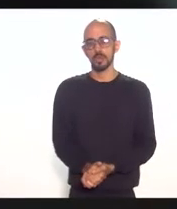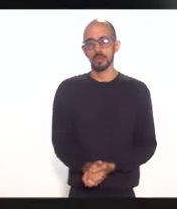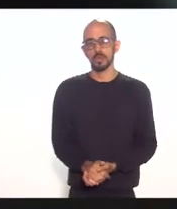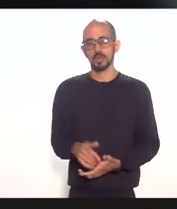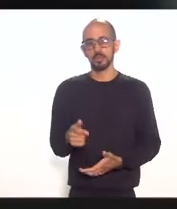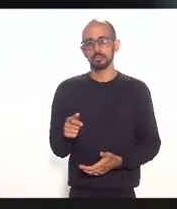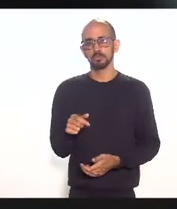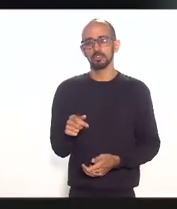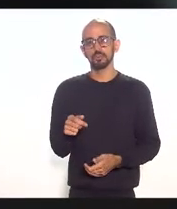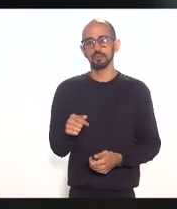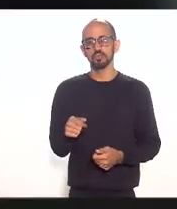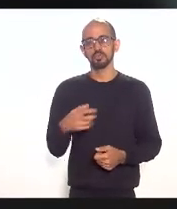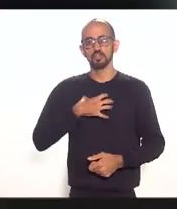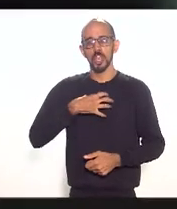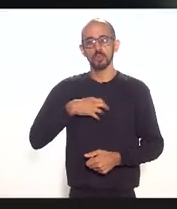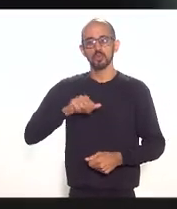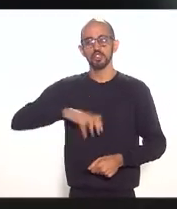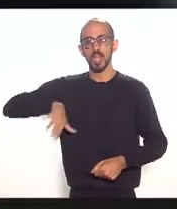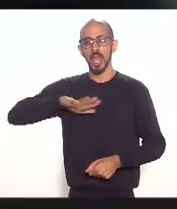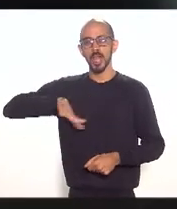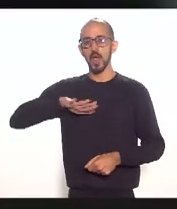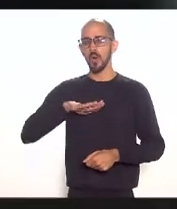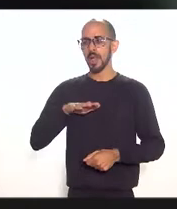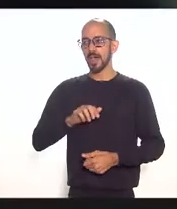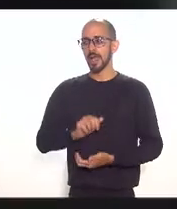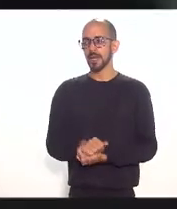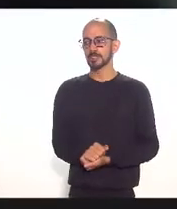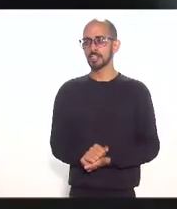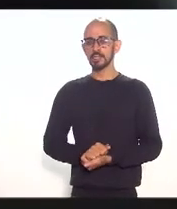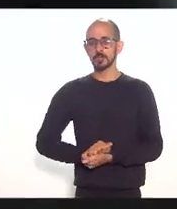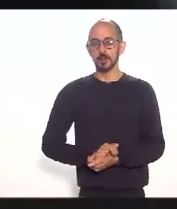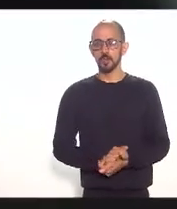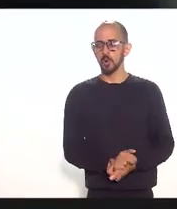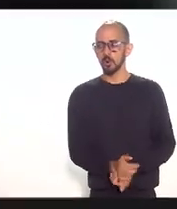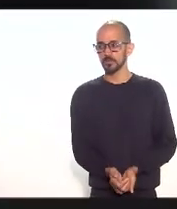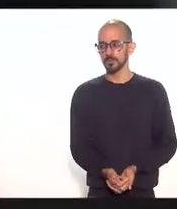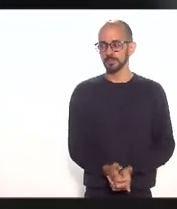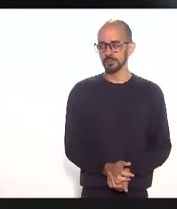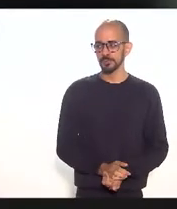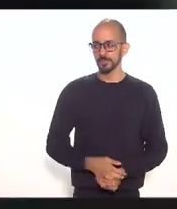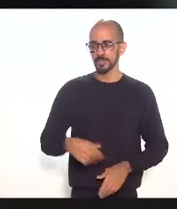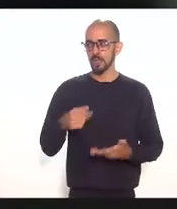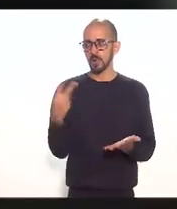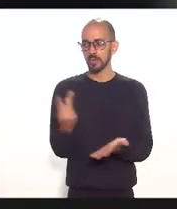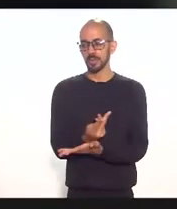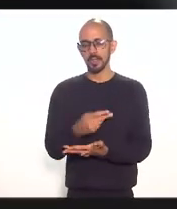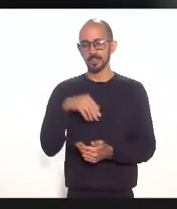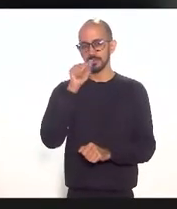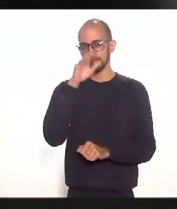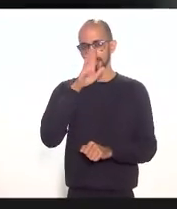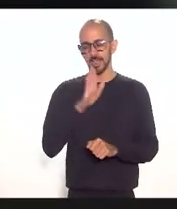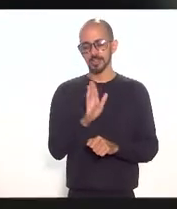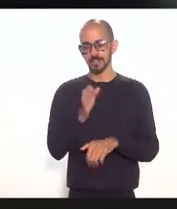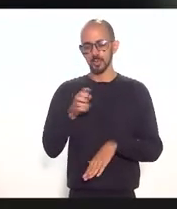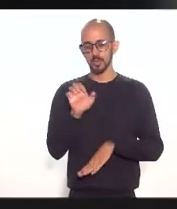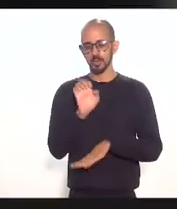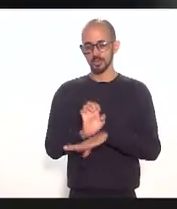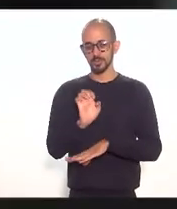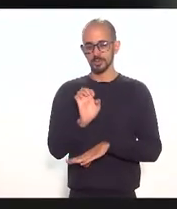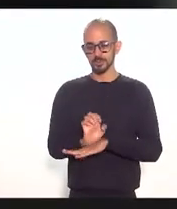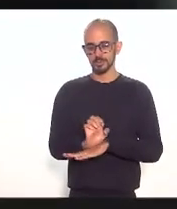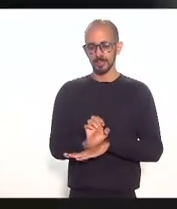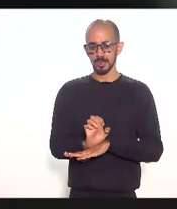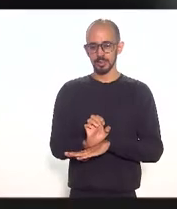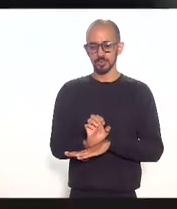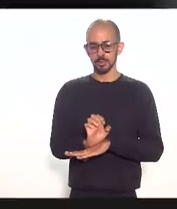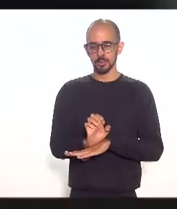generalizada e reiterada como acontece atualmente no Brasil o aeroporto o estado que tem mais hub